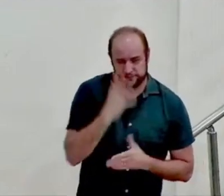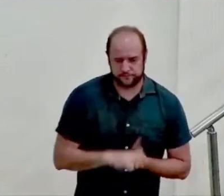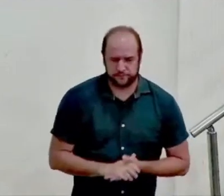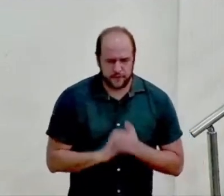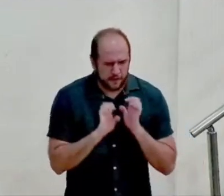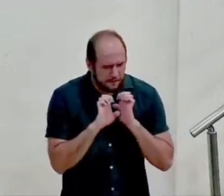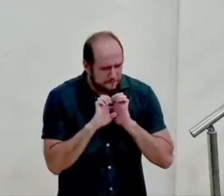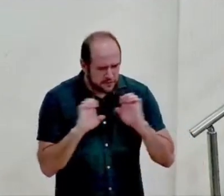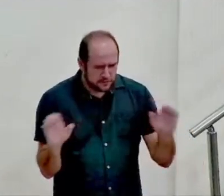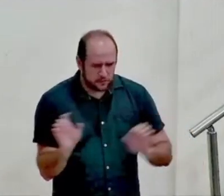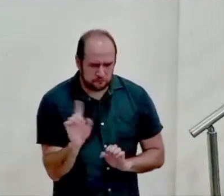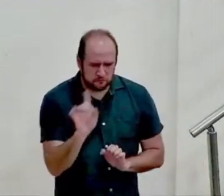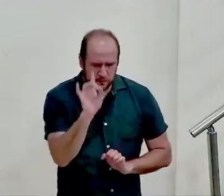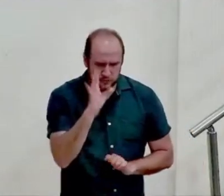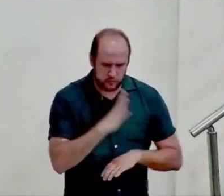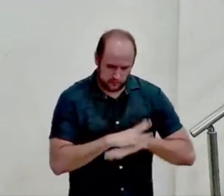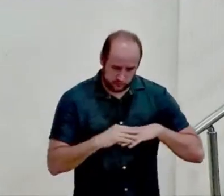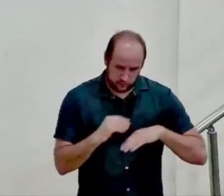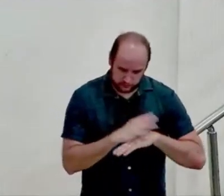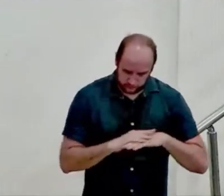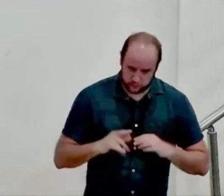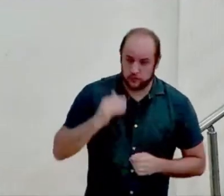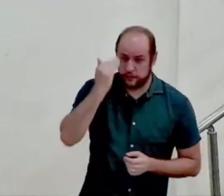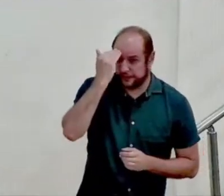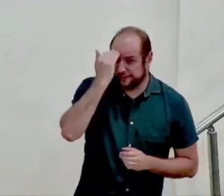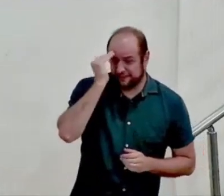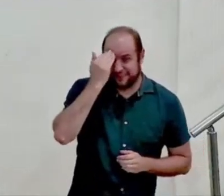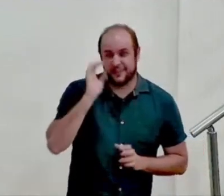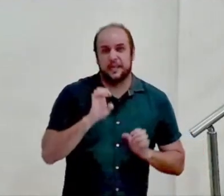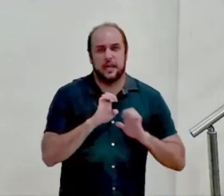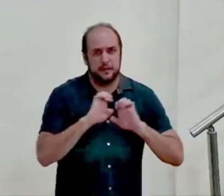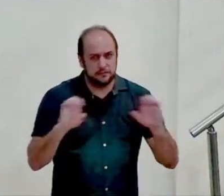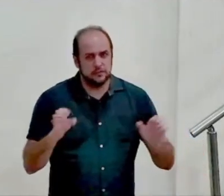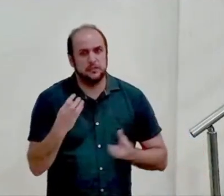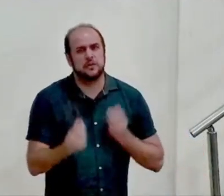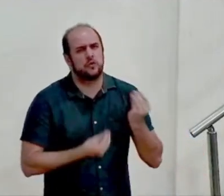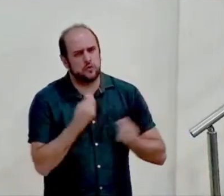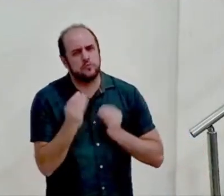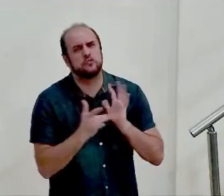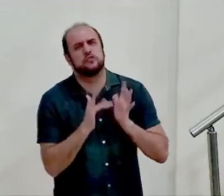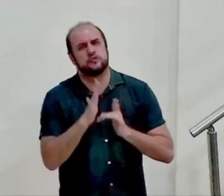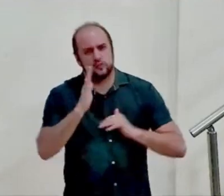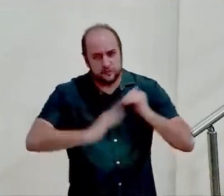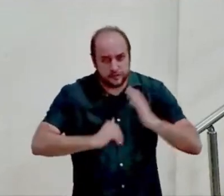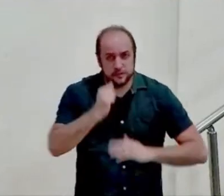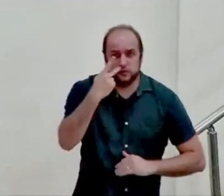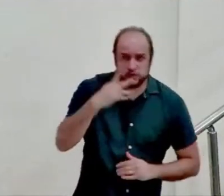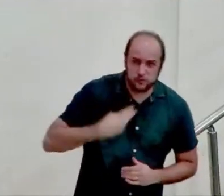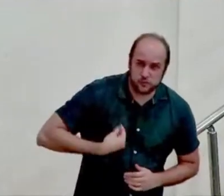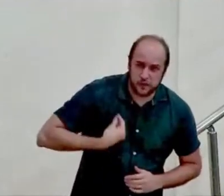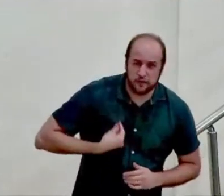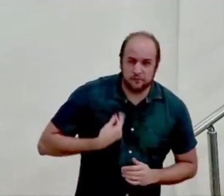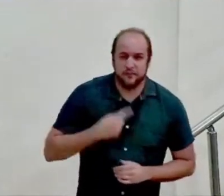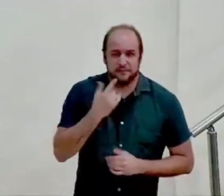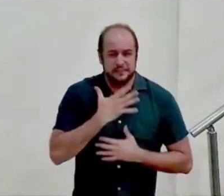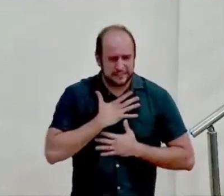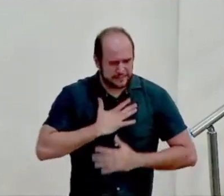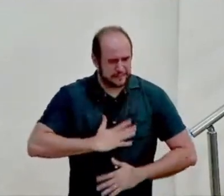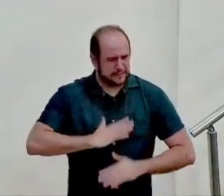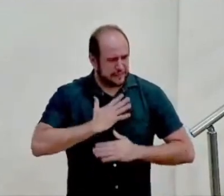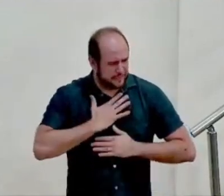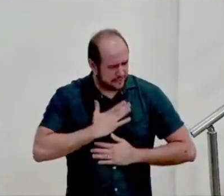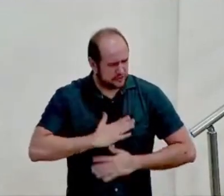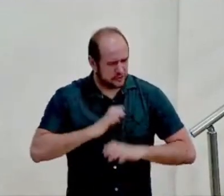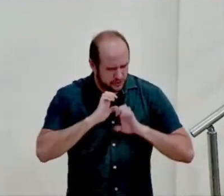ele não é apenas conforto e quando você entende o que Jesus fez por você você é confortado por esse